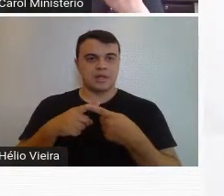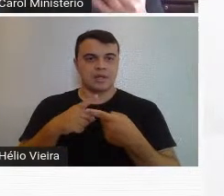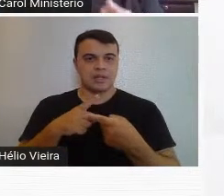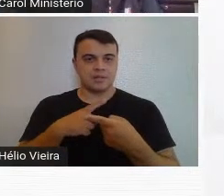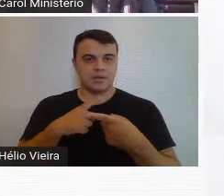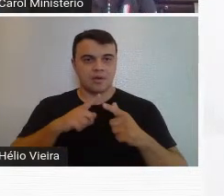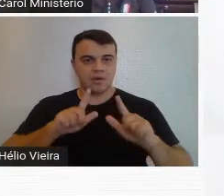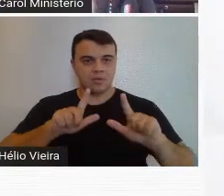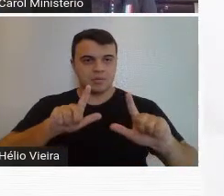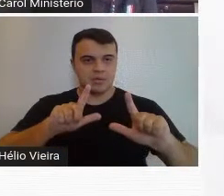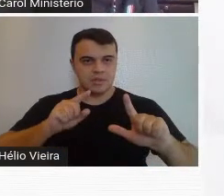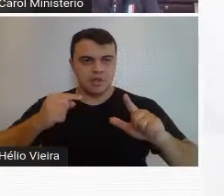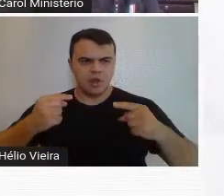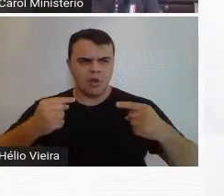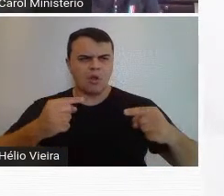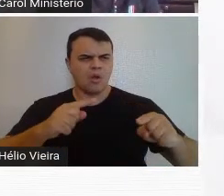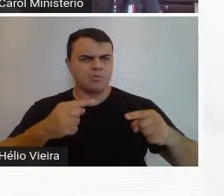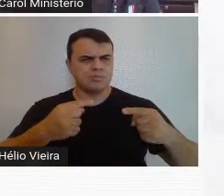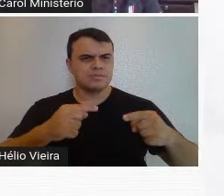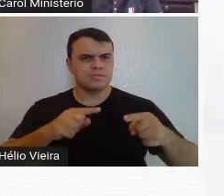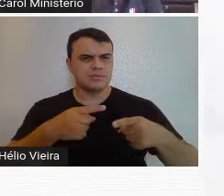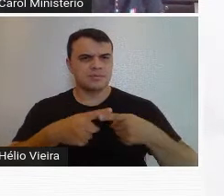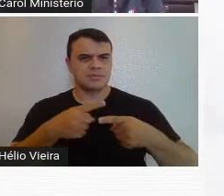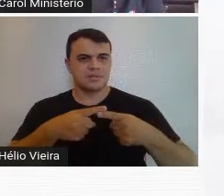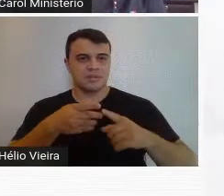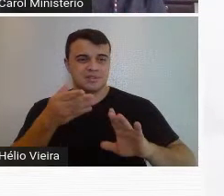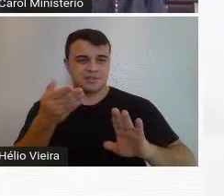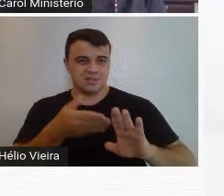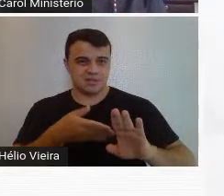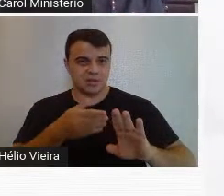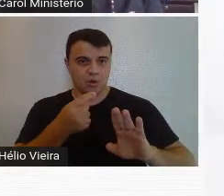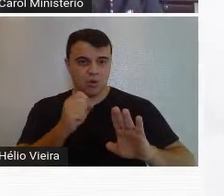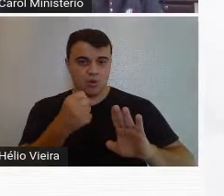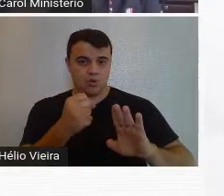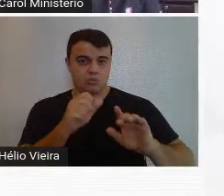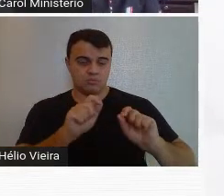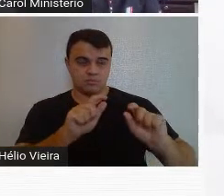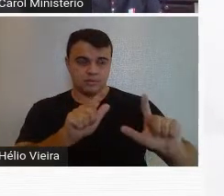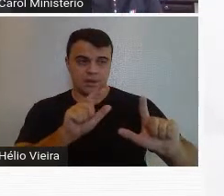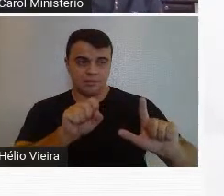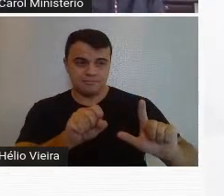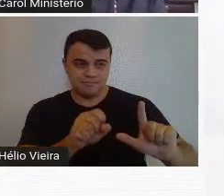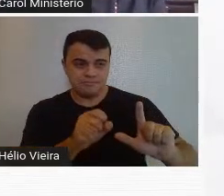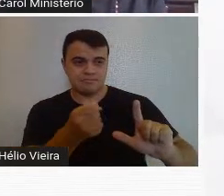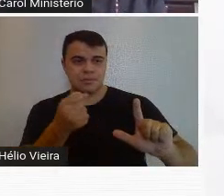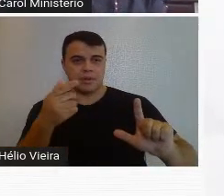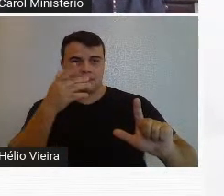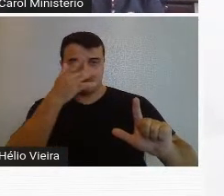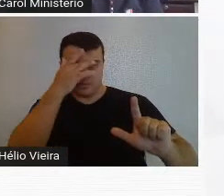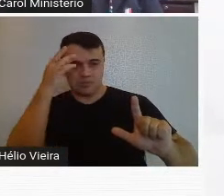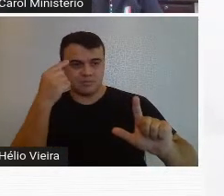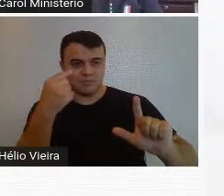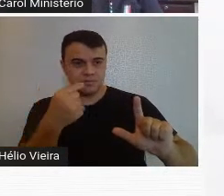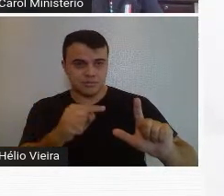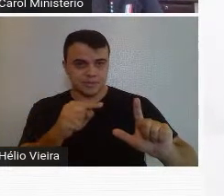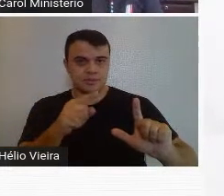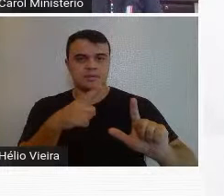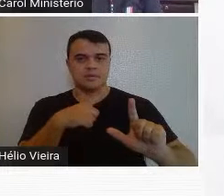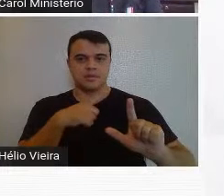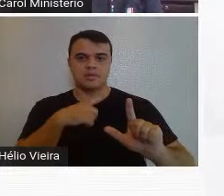obras que foram atacadas, giletadas, oito obras foram realmente atacadas dentro da exposição.